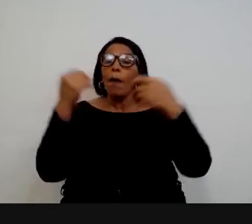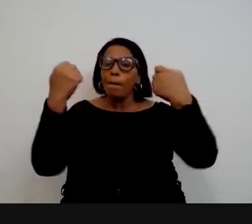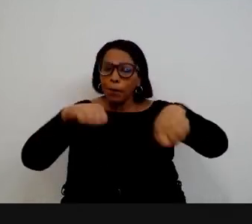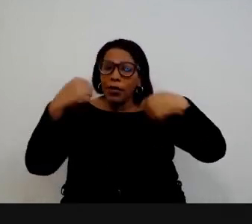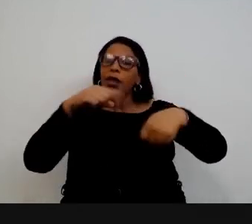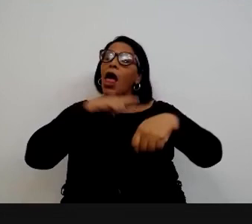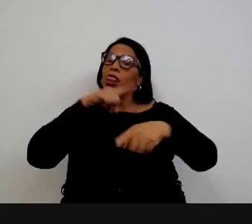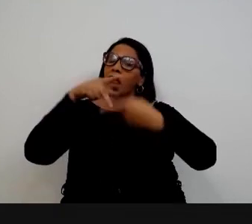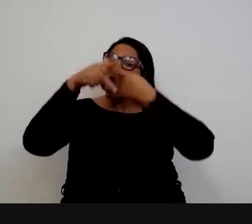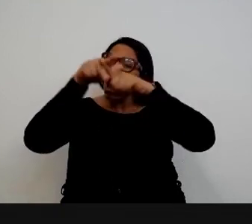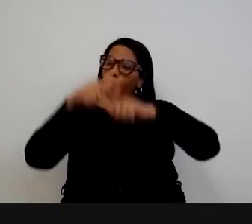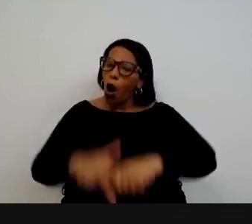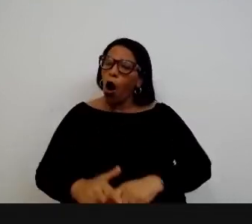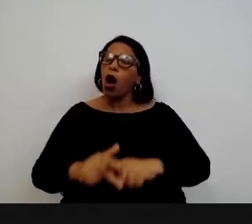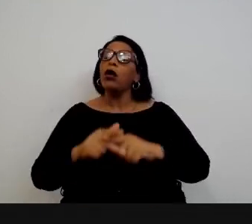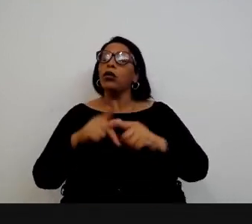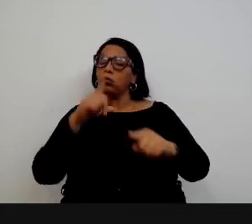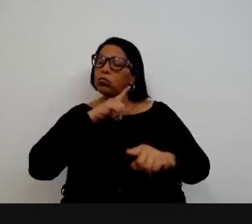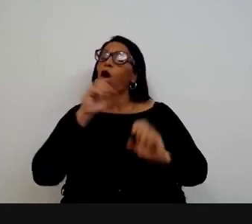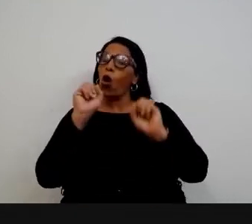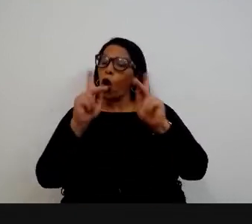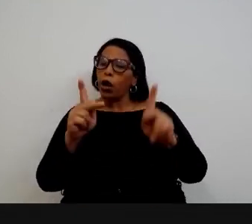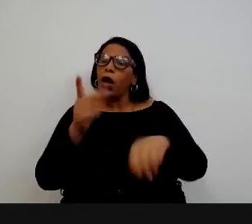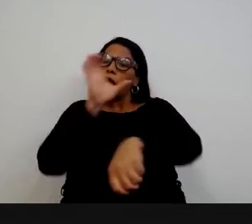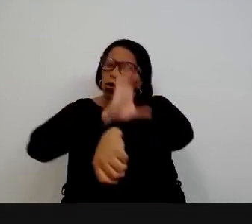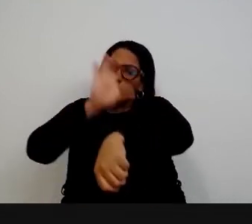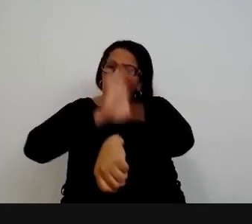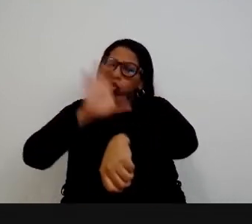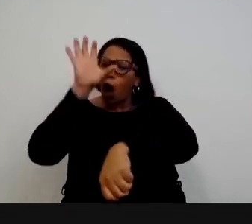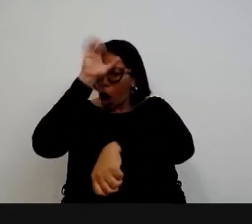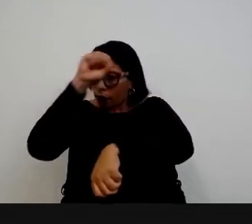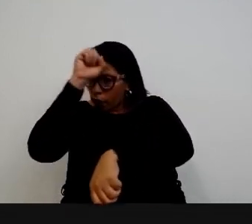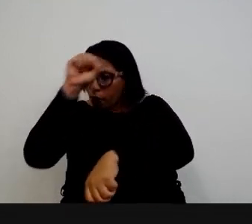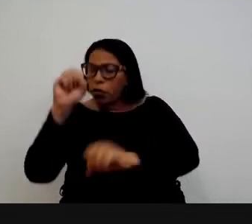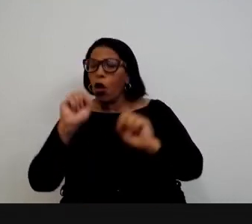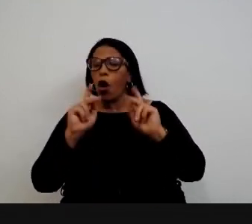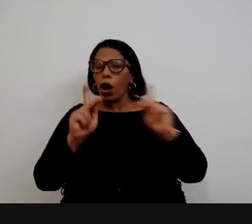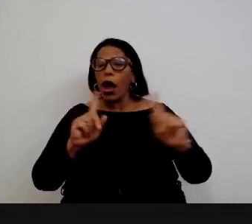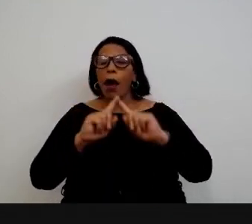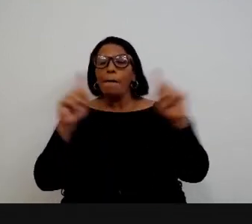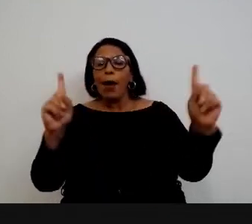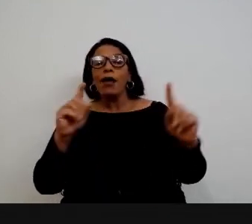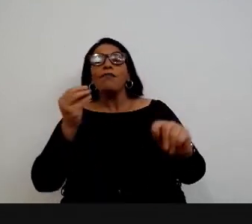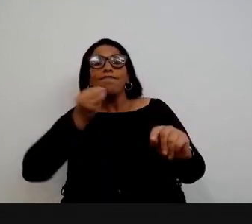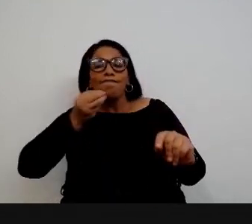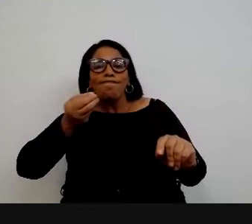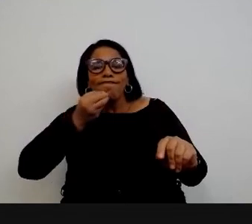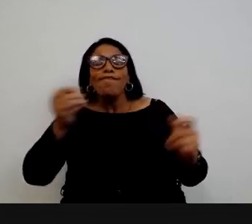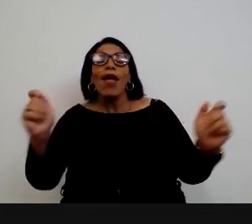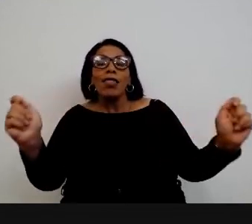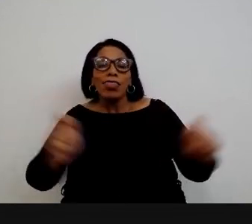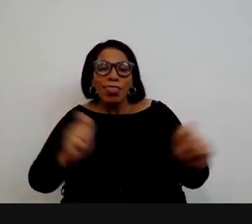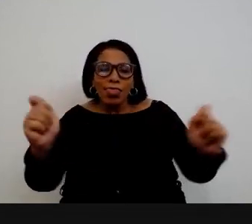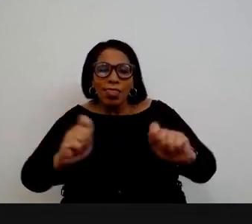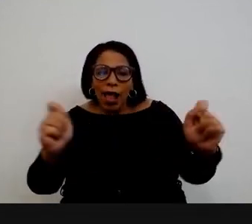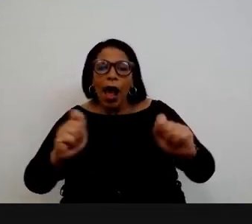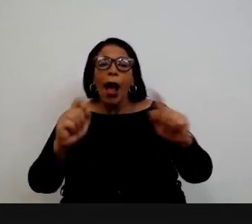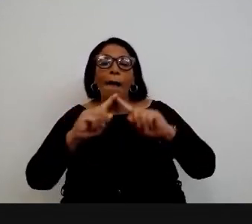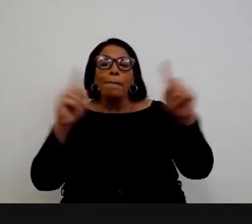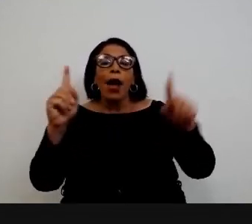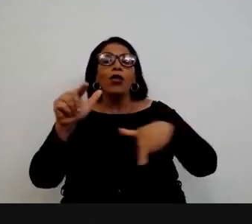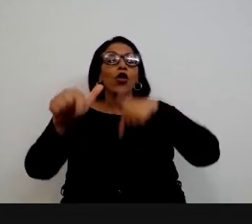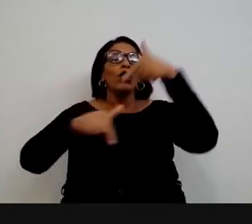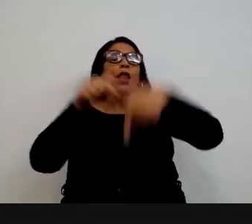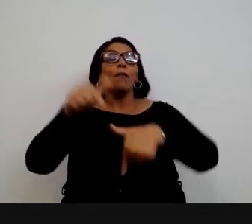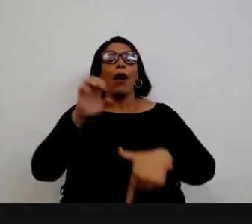precisa ter esse espírito eu acho que de pragmatismo também dentro da nossa capacitação eu acho que tem essa oportunidade eu acho que grande parte das